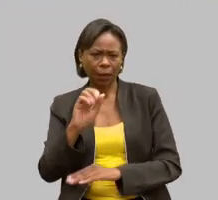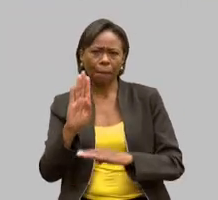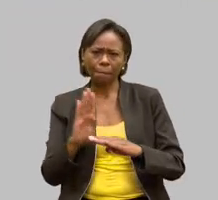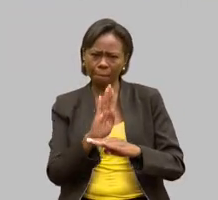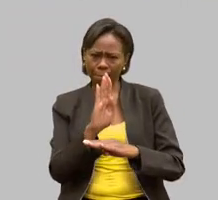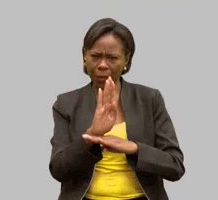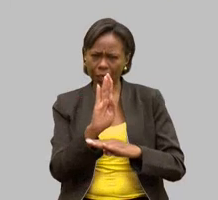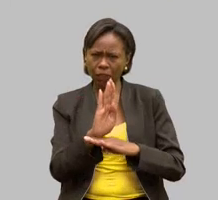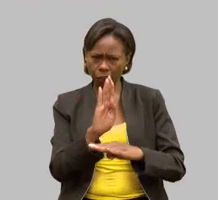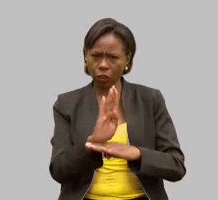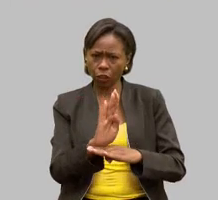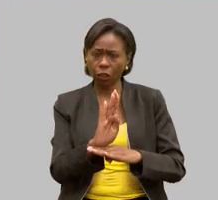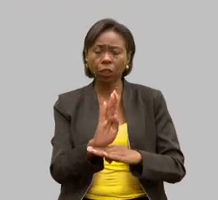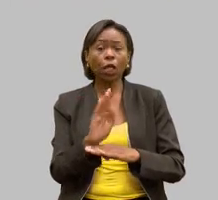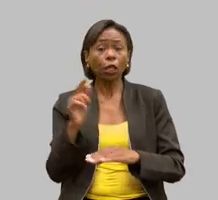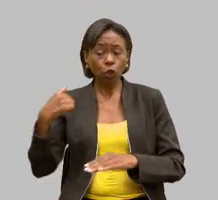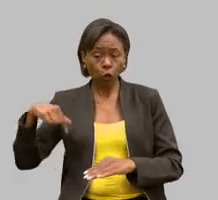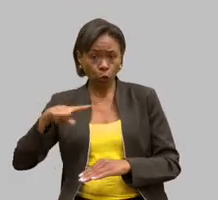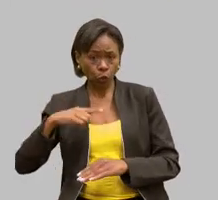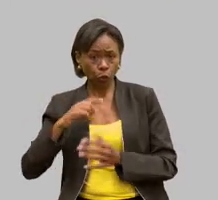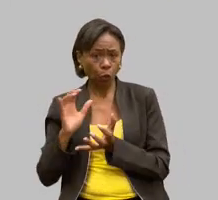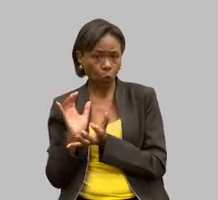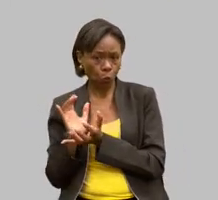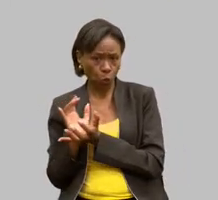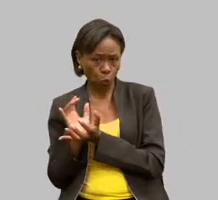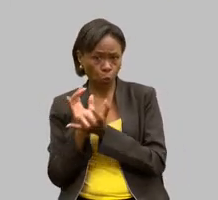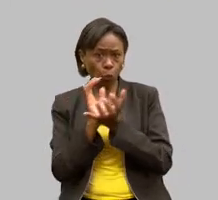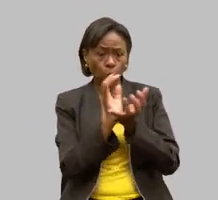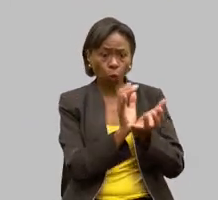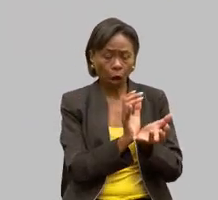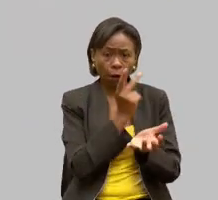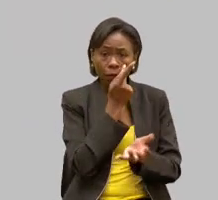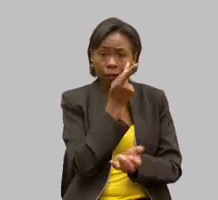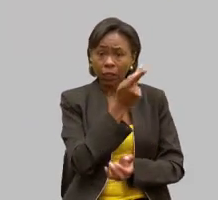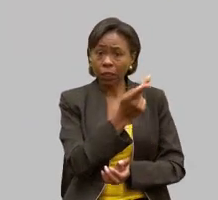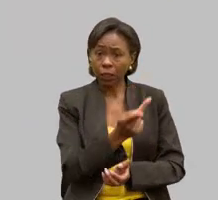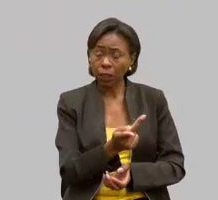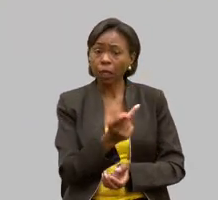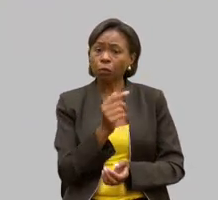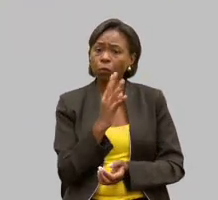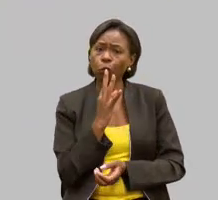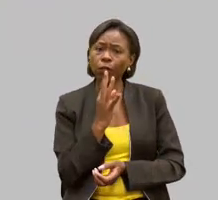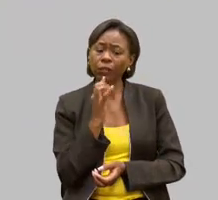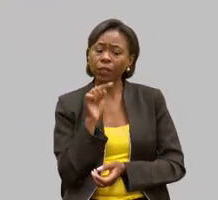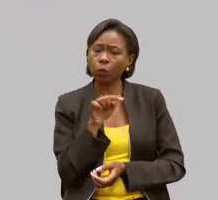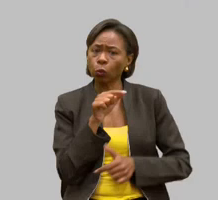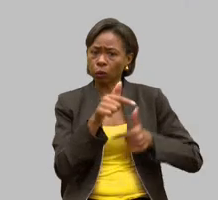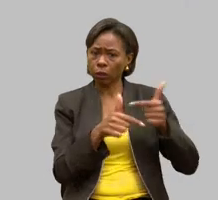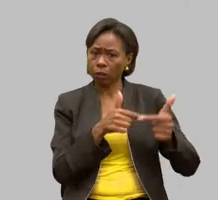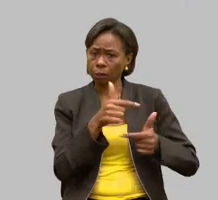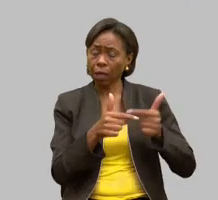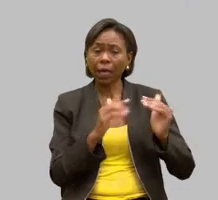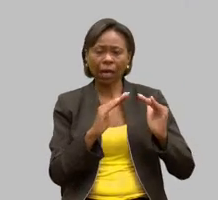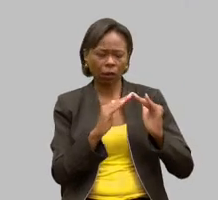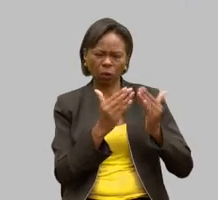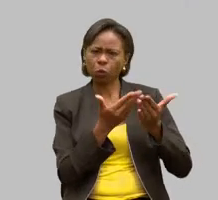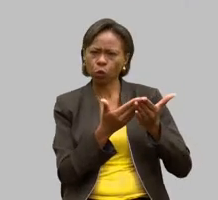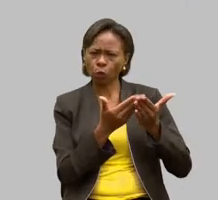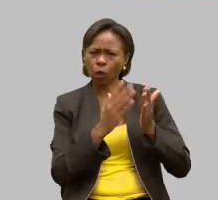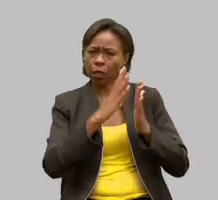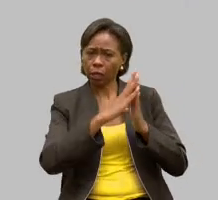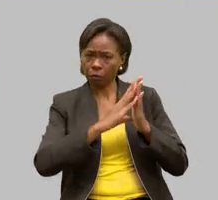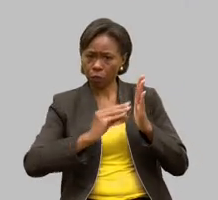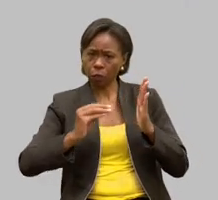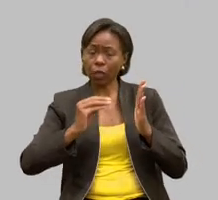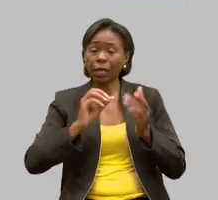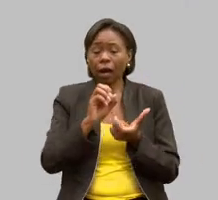para conhecer a dinâmica do CENSA, que é uma escola, que é modelo de alfabetização, de apoio à